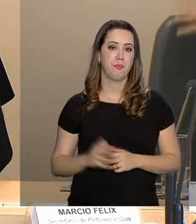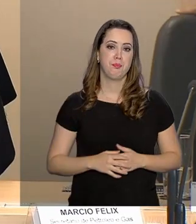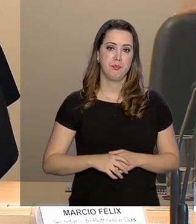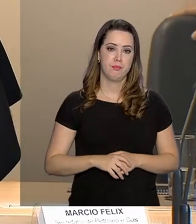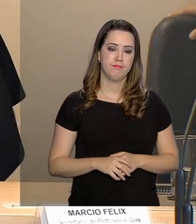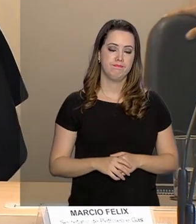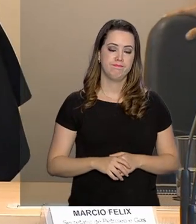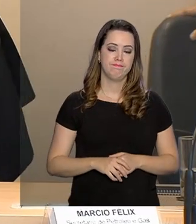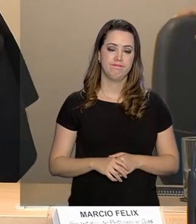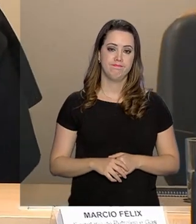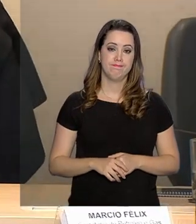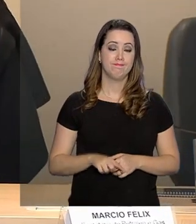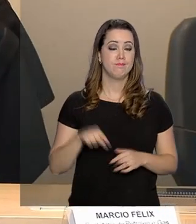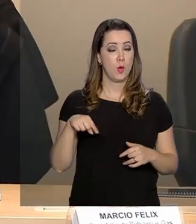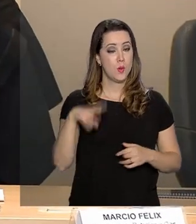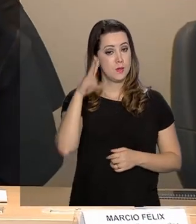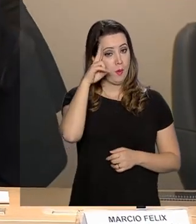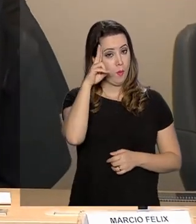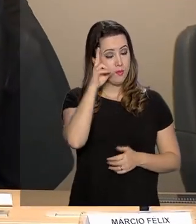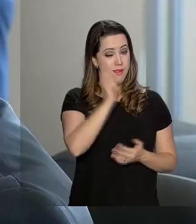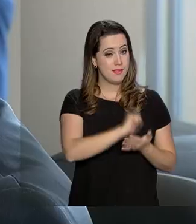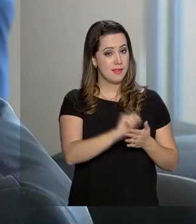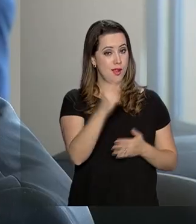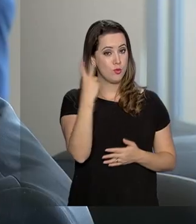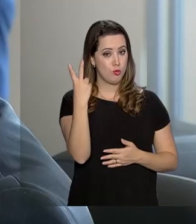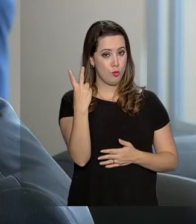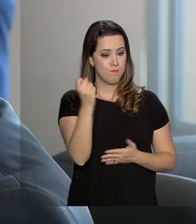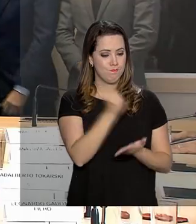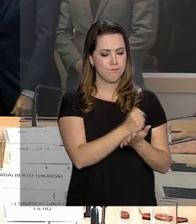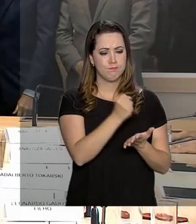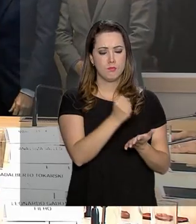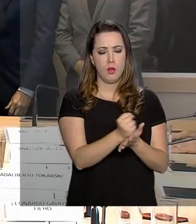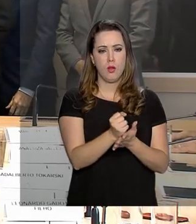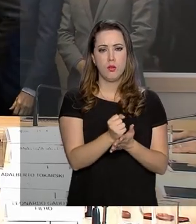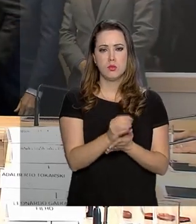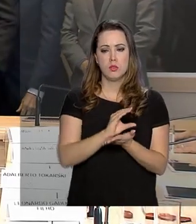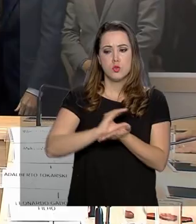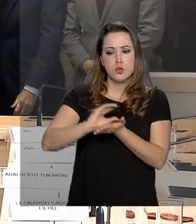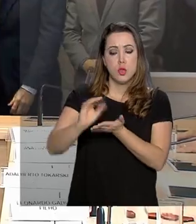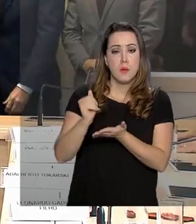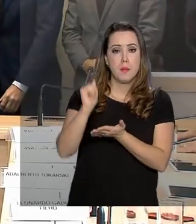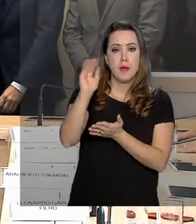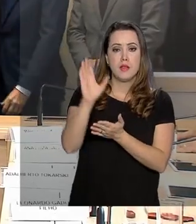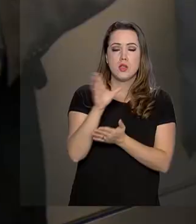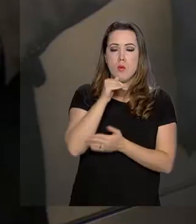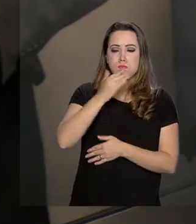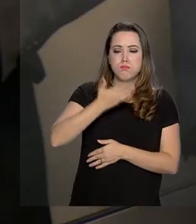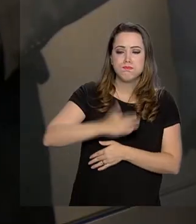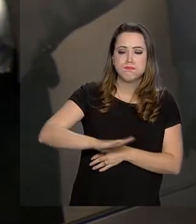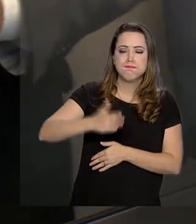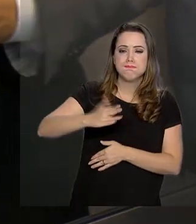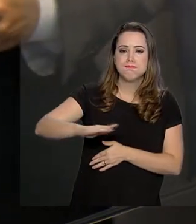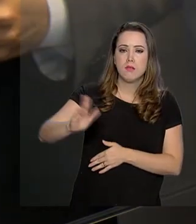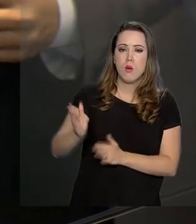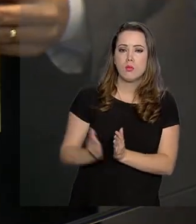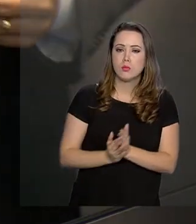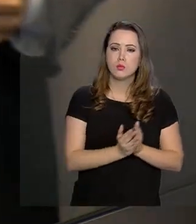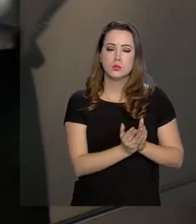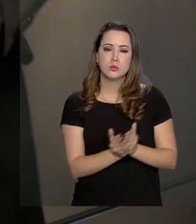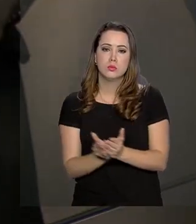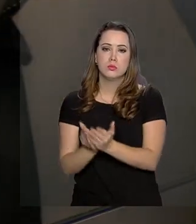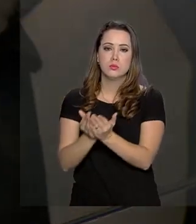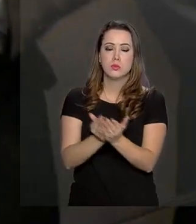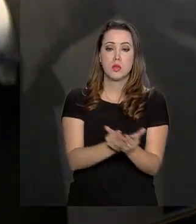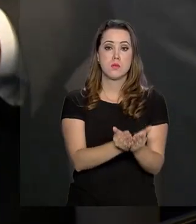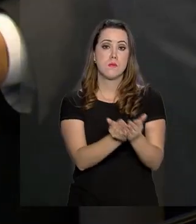Foram assinados nesta segunda-feira dois contratos que prevêem novos investimentos em uma área que tem crescido nos últimos anos no